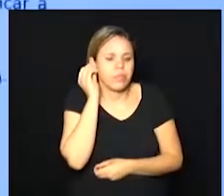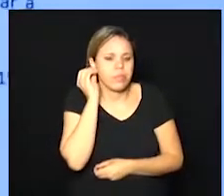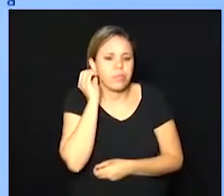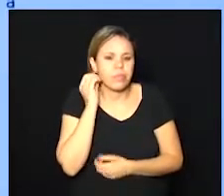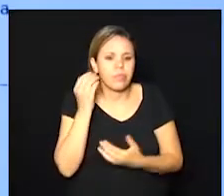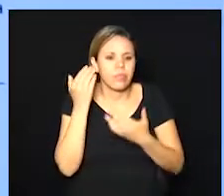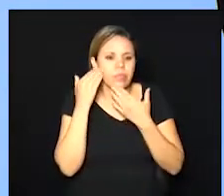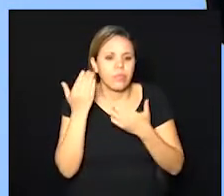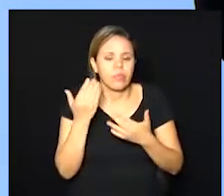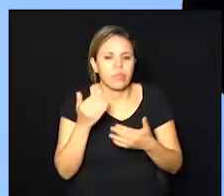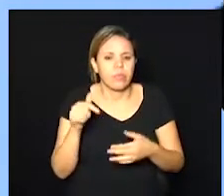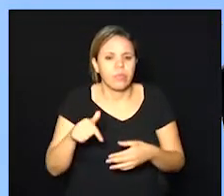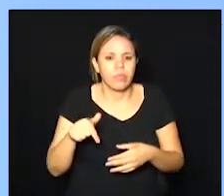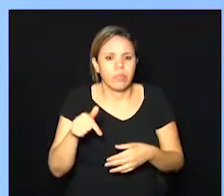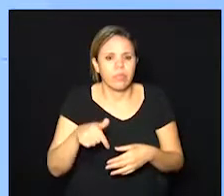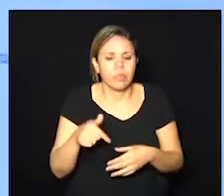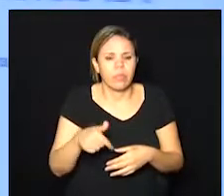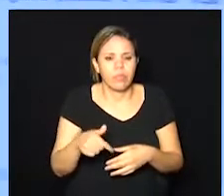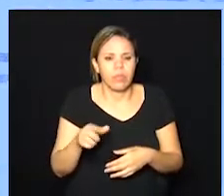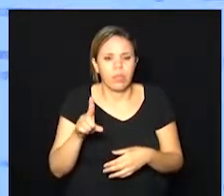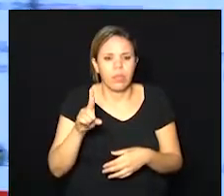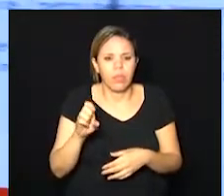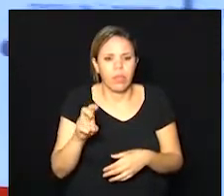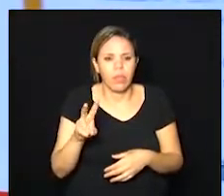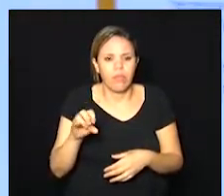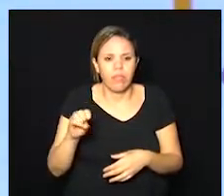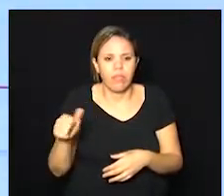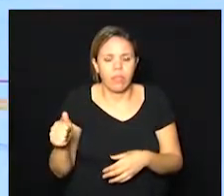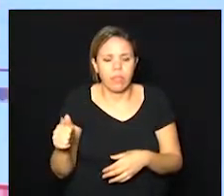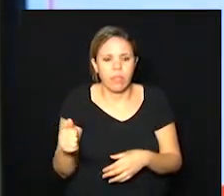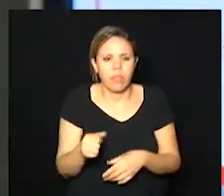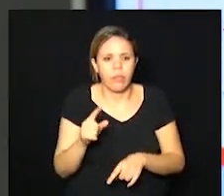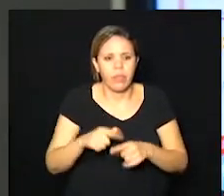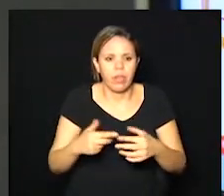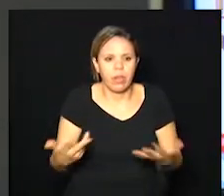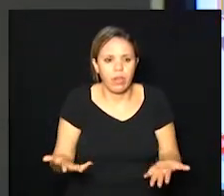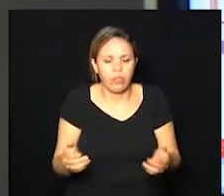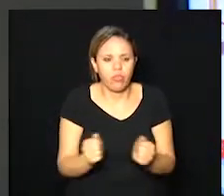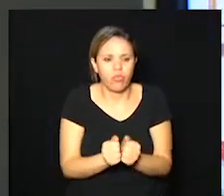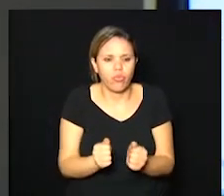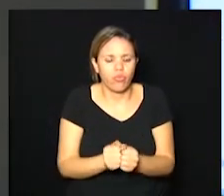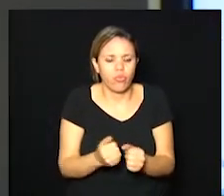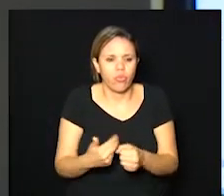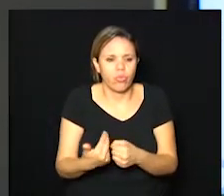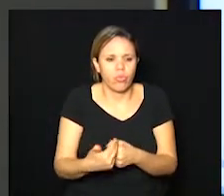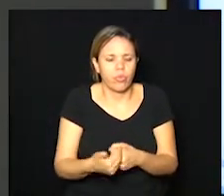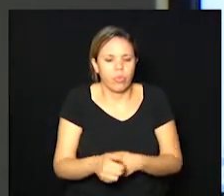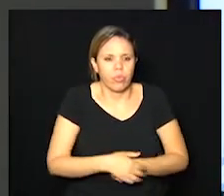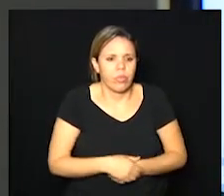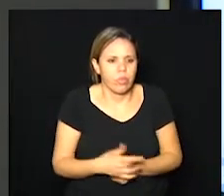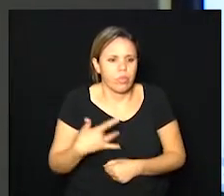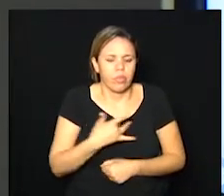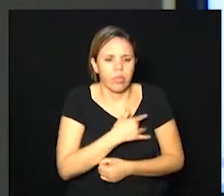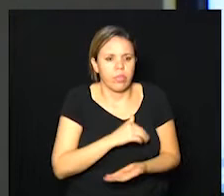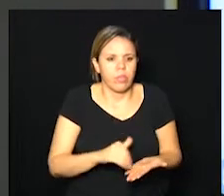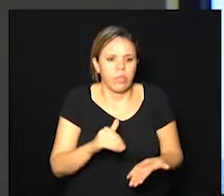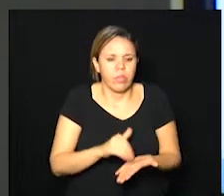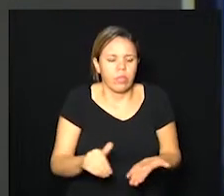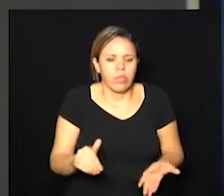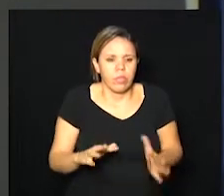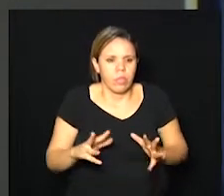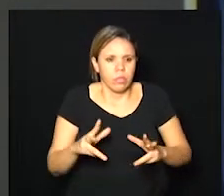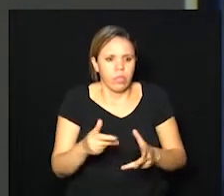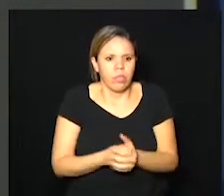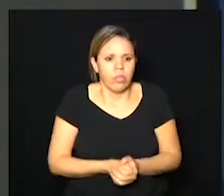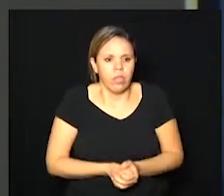agradecimento aqui ao devisa que preparou esse material junto com a unicamp ao departamento de saúde todos